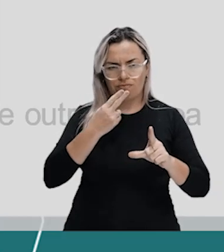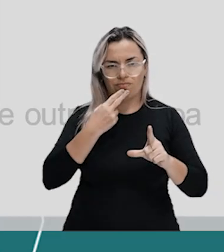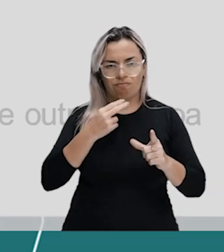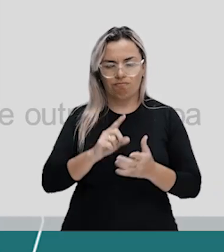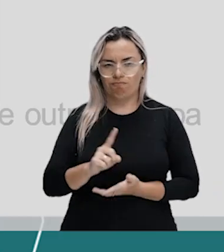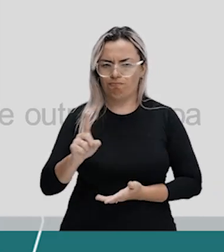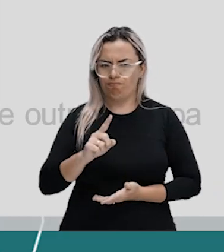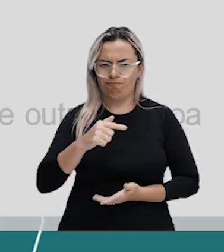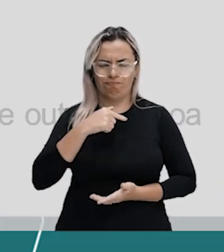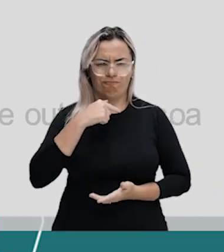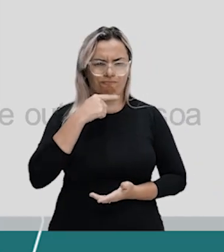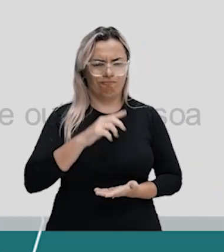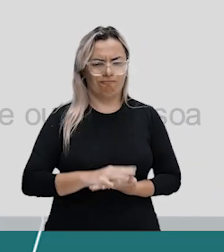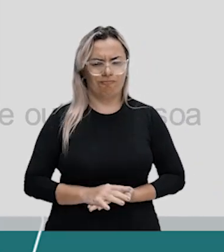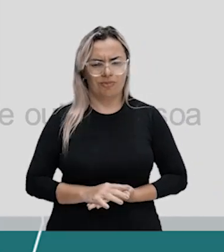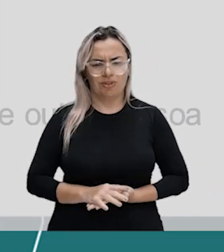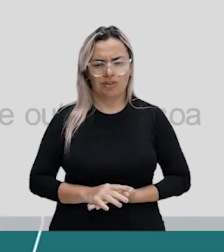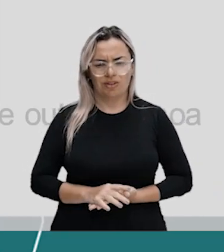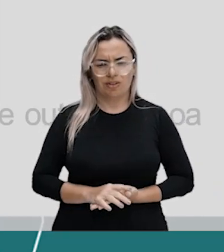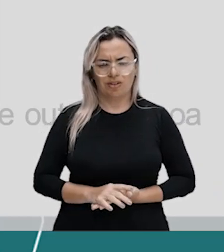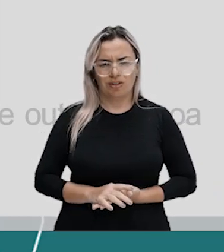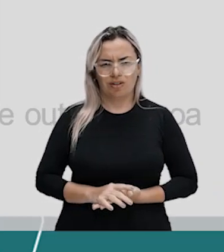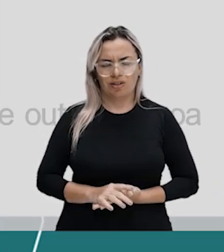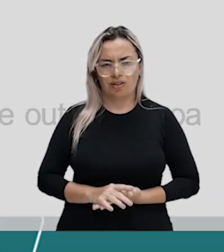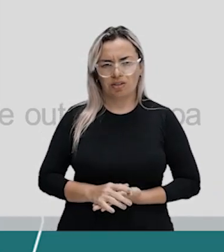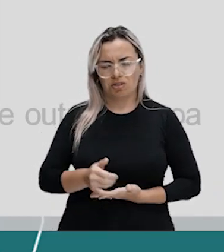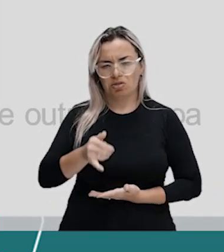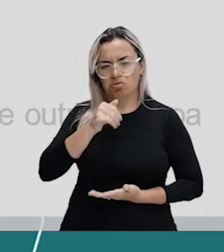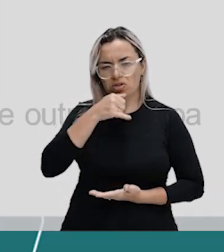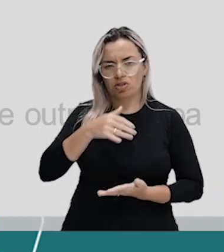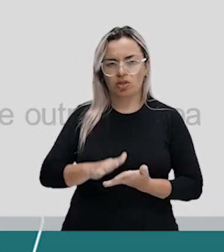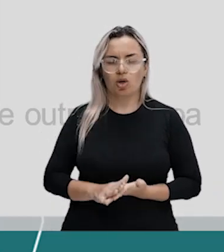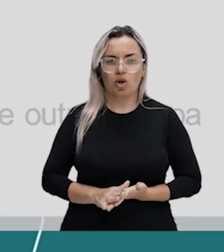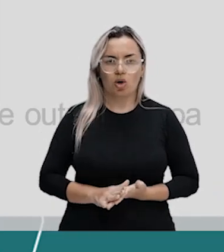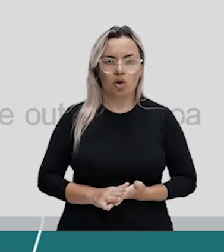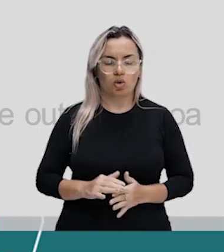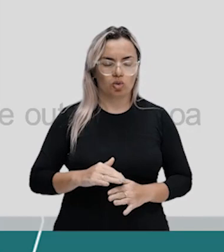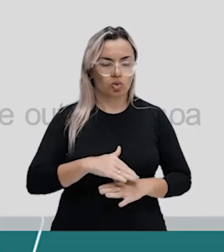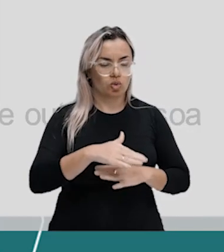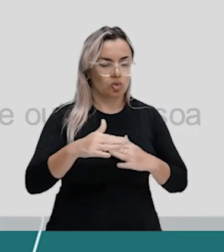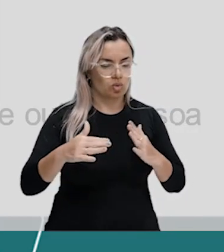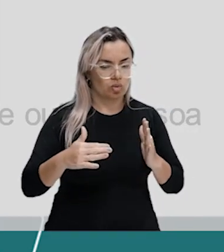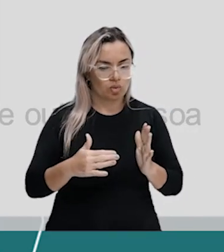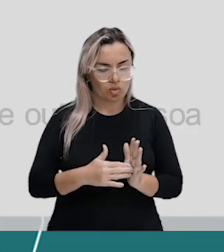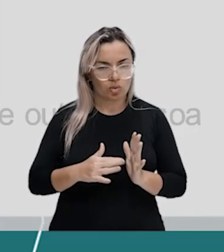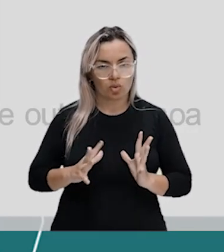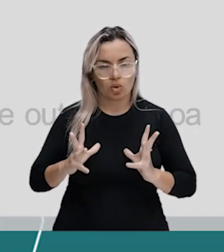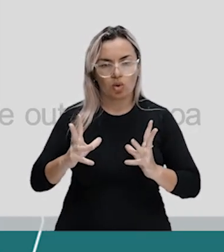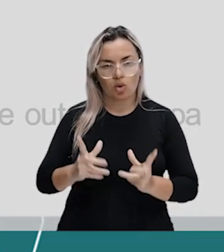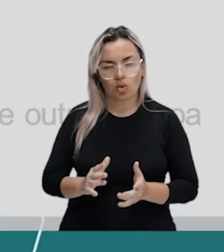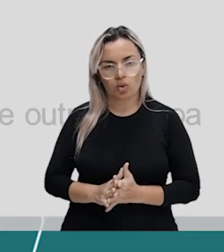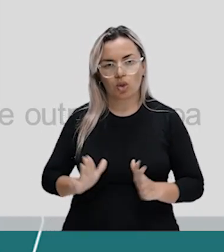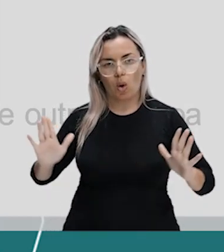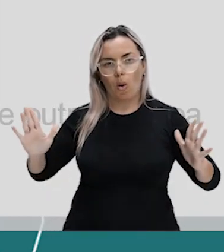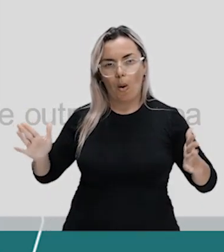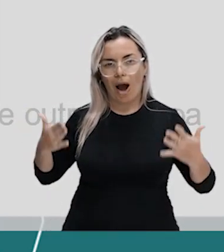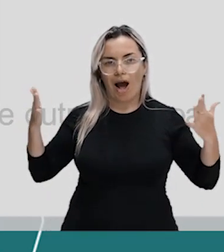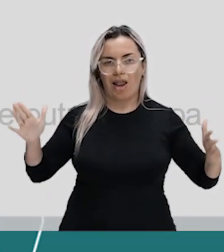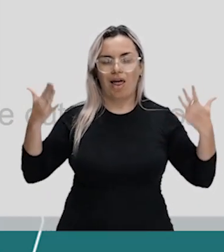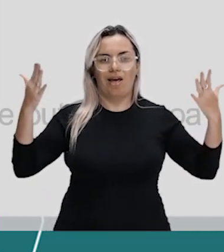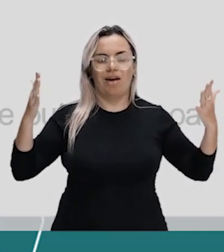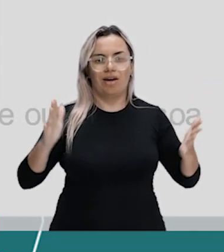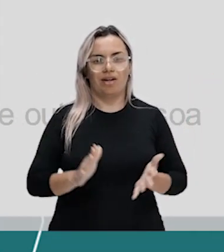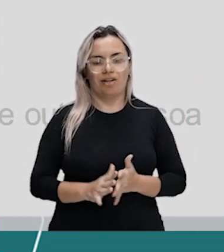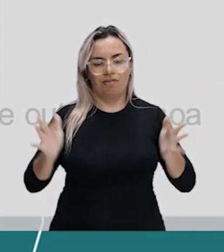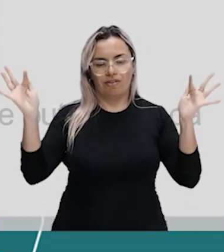Aqui todo mundo, ó. Na dinâmica, todo mundo está motivado. Todo mundo está alegre. Não tem ninguém triste aqui. Então, echarum